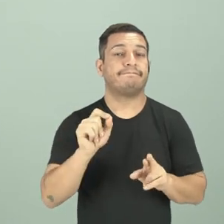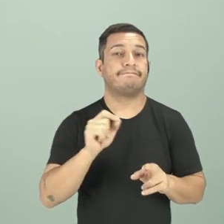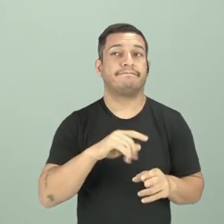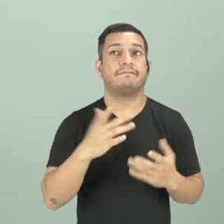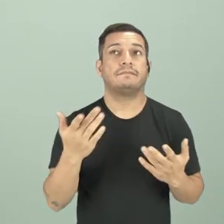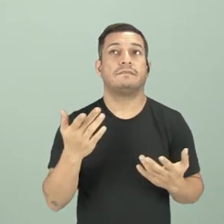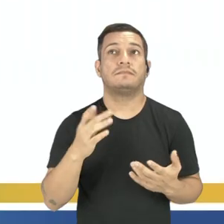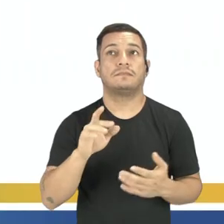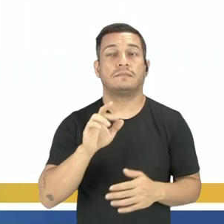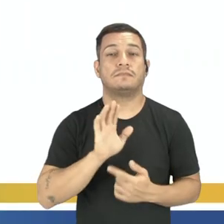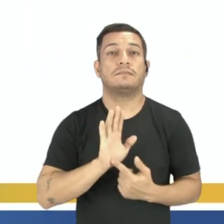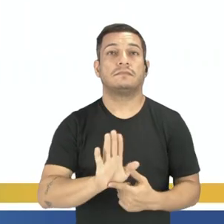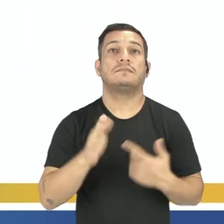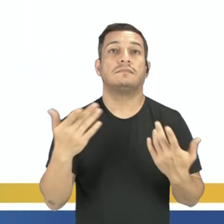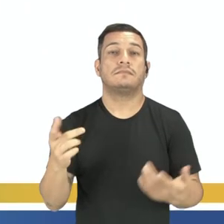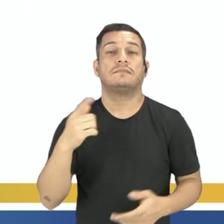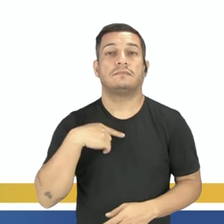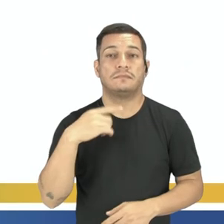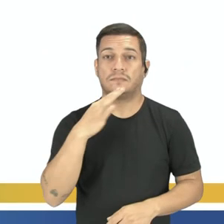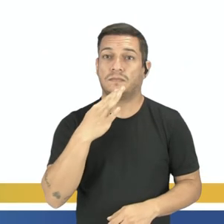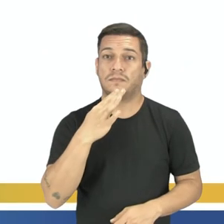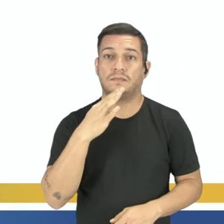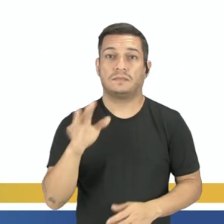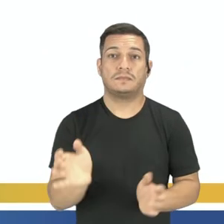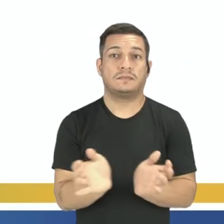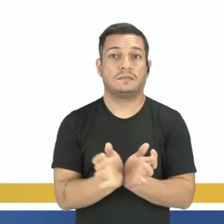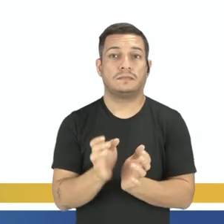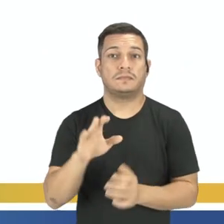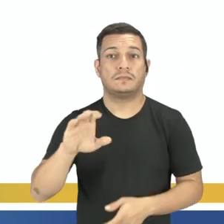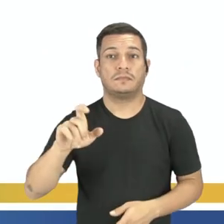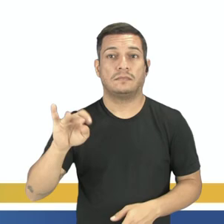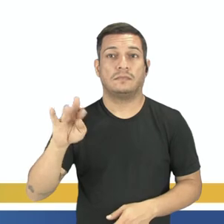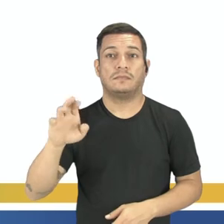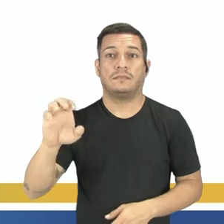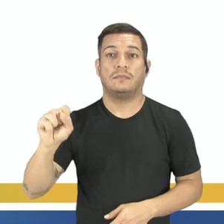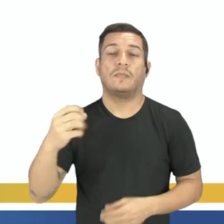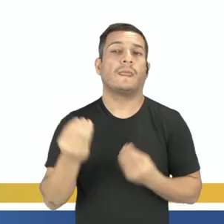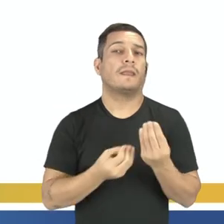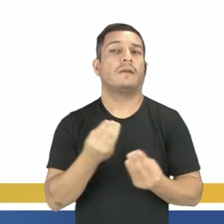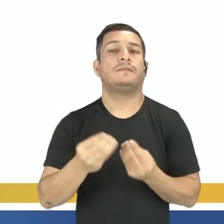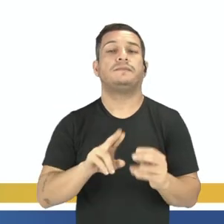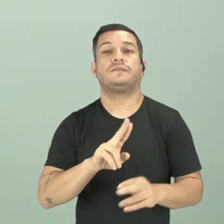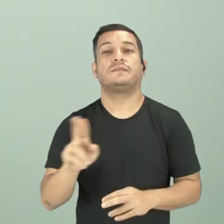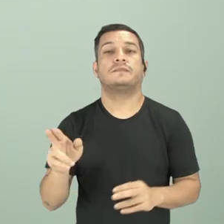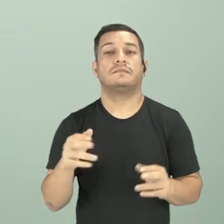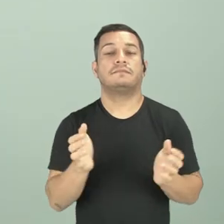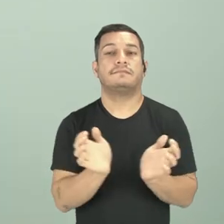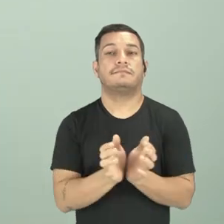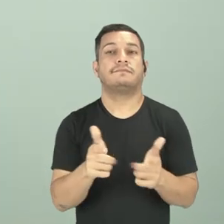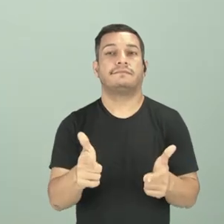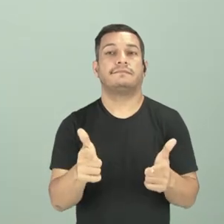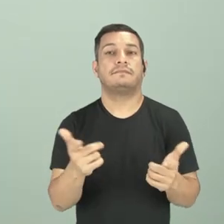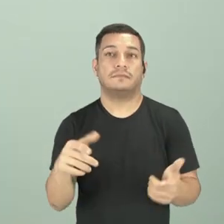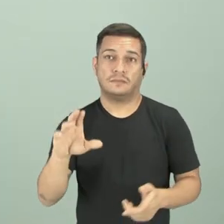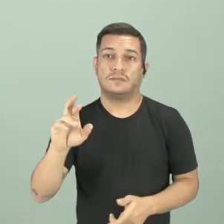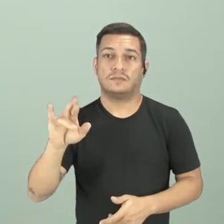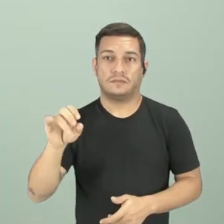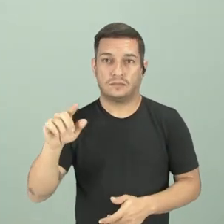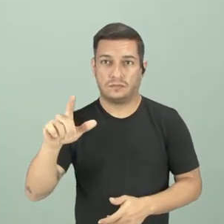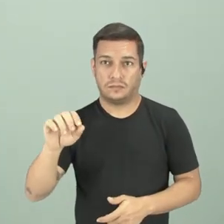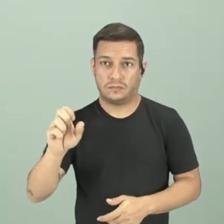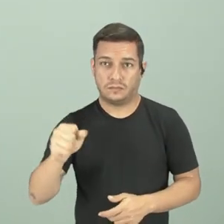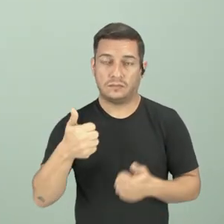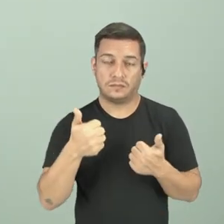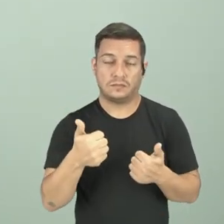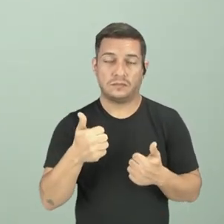A gente tem que indicar corretamente qual ficaria conhecida essas elites, né? Como ficaram conhecidas essas elites? São os crioulos, tá